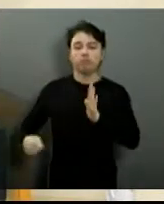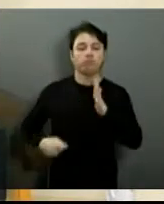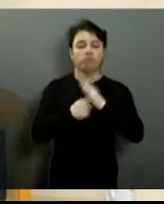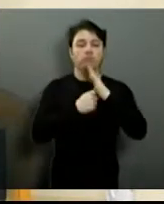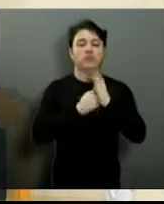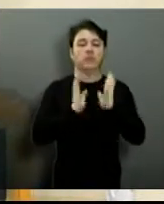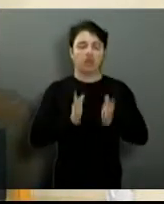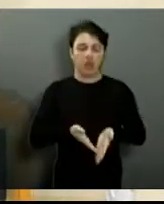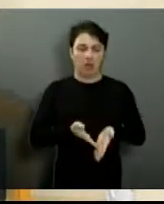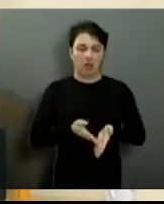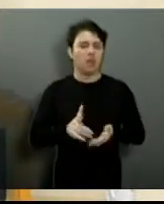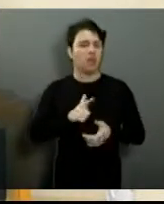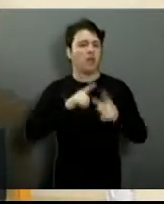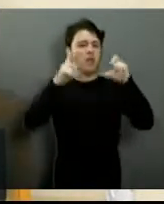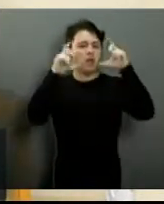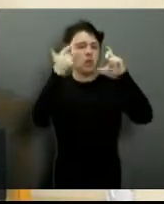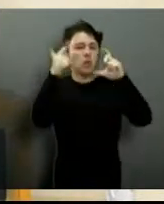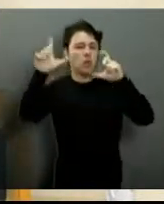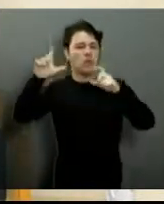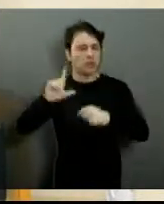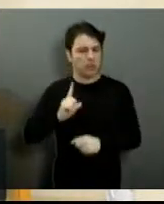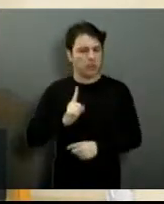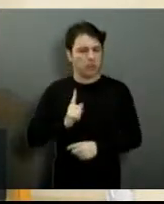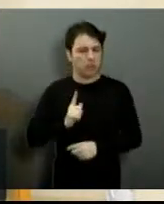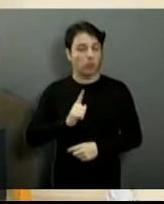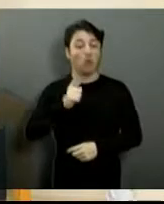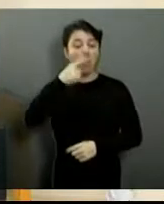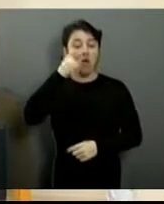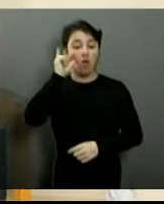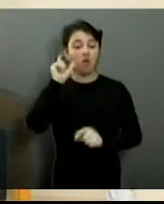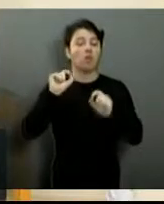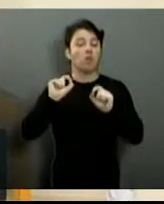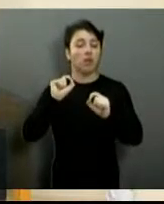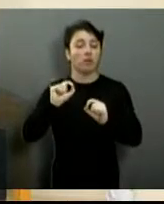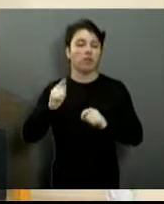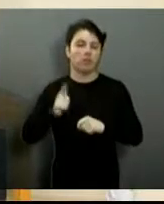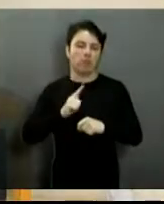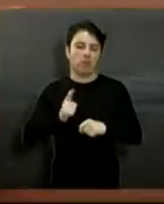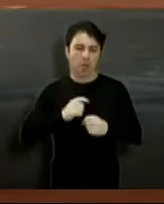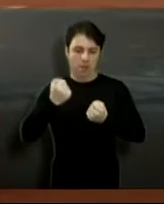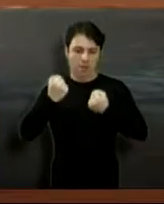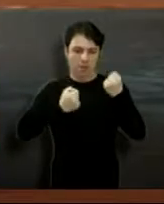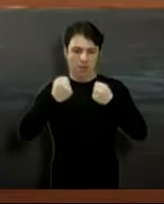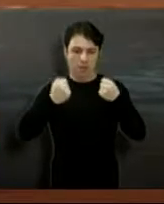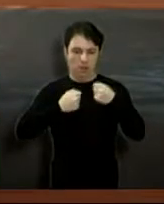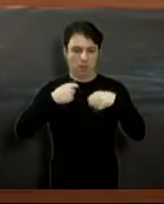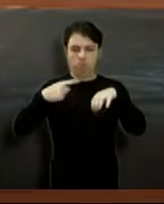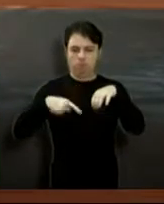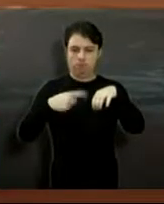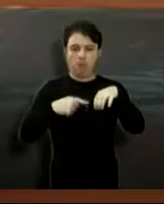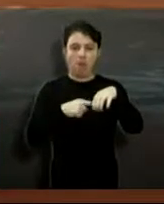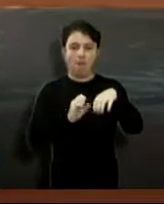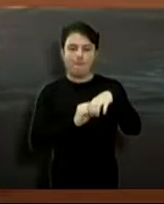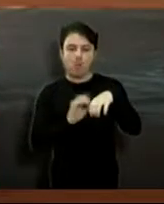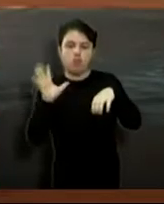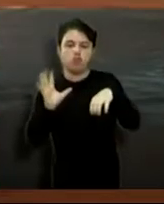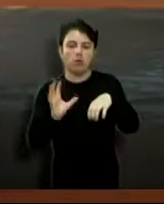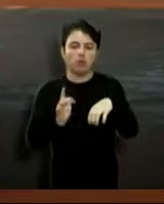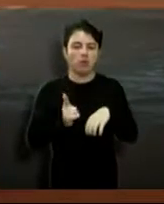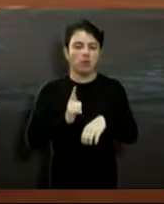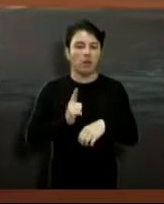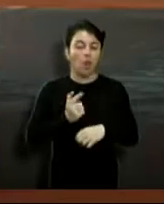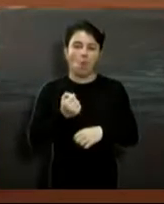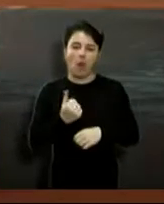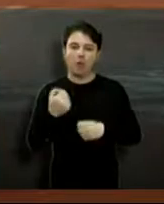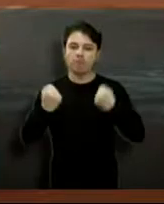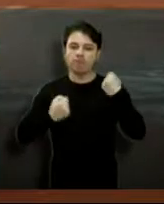Acredito que tem uma outra foto também. E ontem acabou estourando o pneu de uma munícipe. E quase teve um